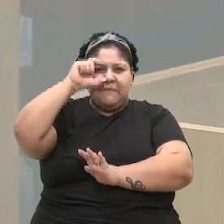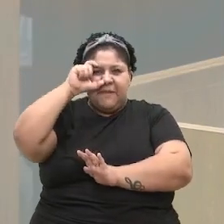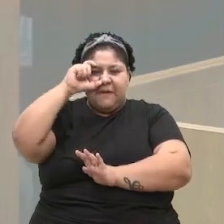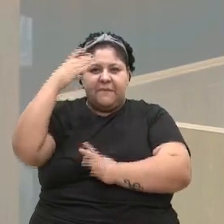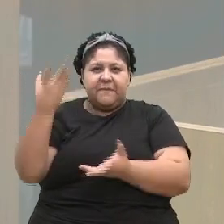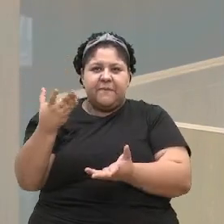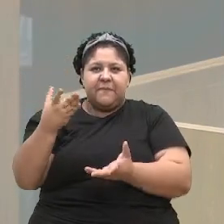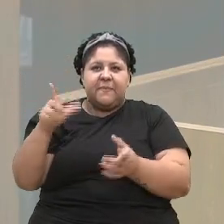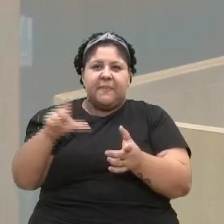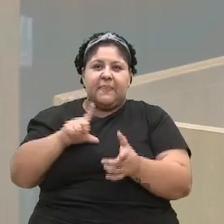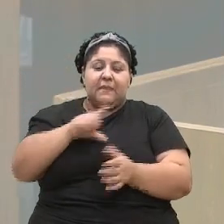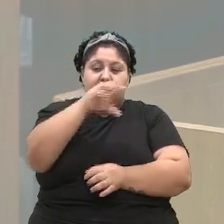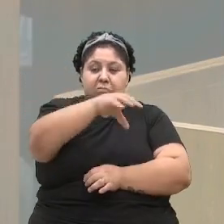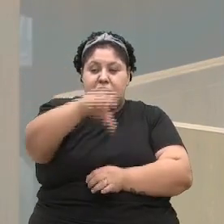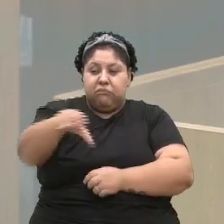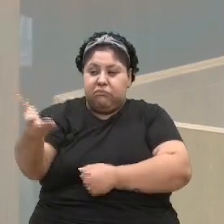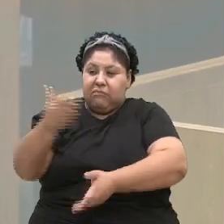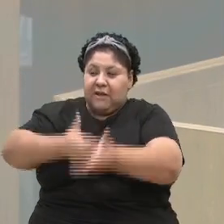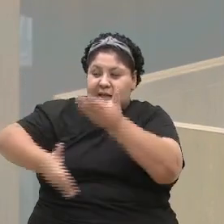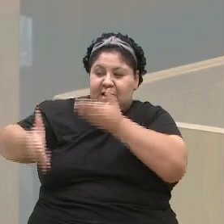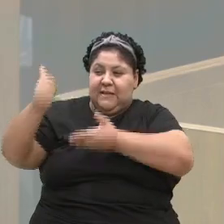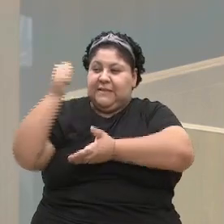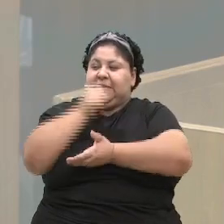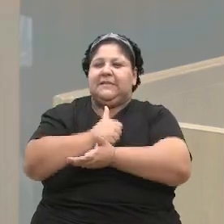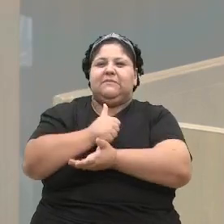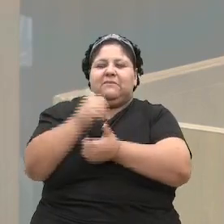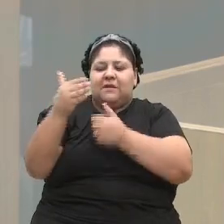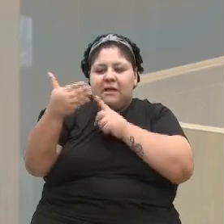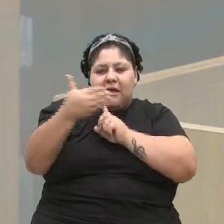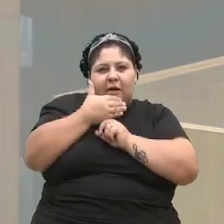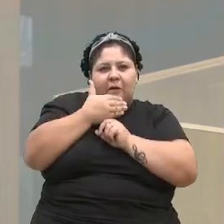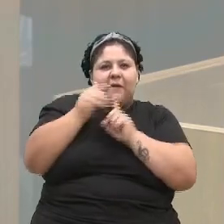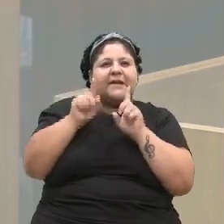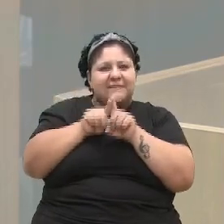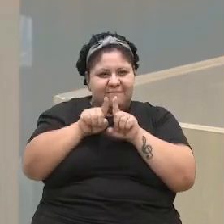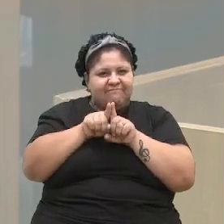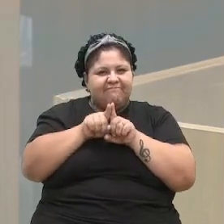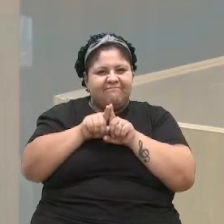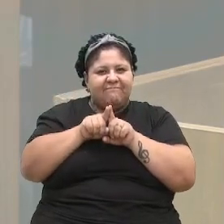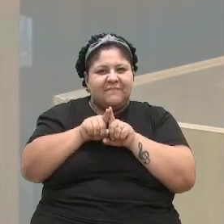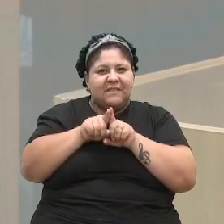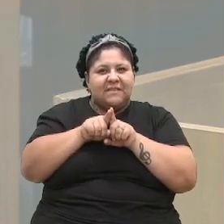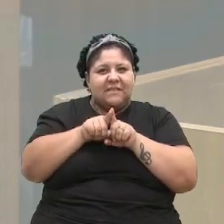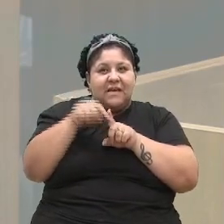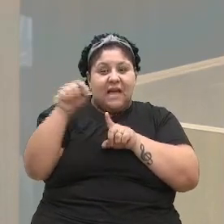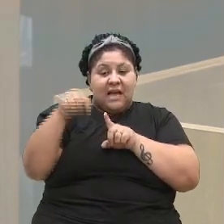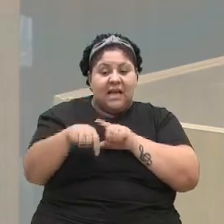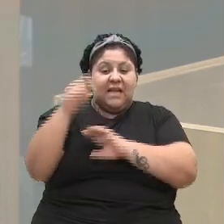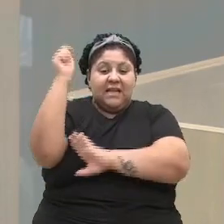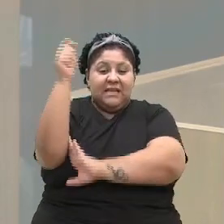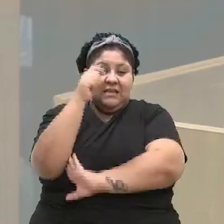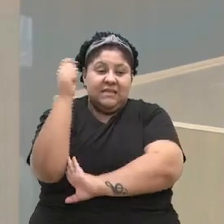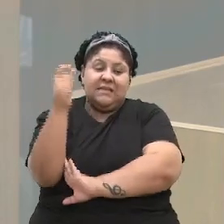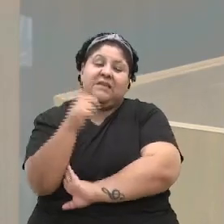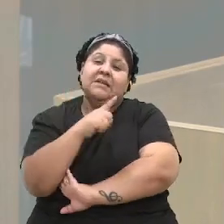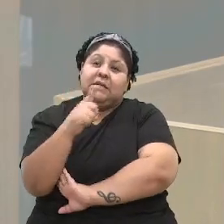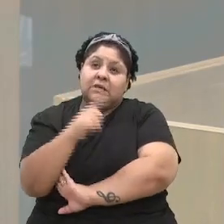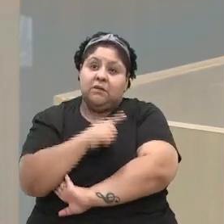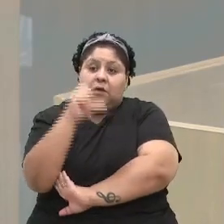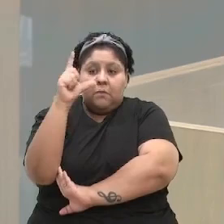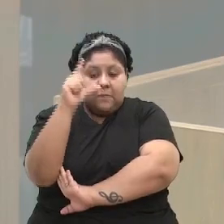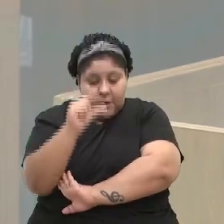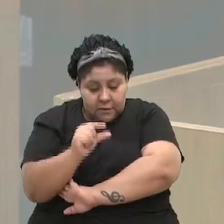atendem as mulheres, que acolhem as mulheres. E eu quero dizer que, muito embora aqui no Rio Grande do Sul a gente tenha tido uma redução